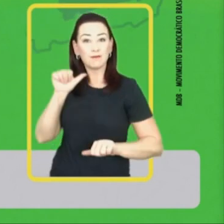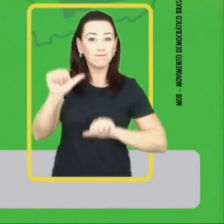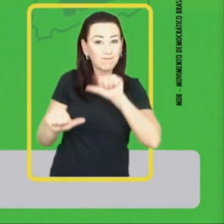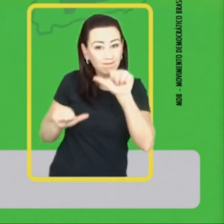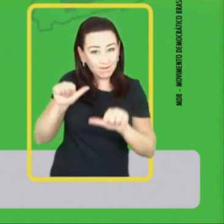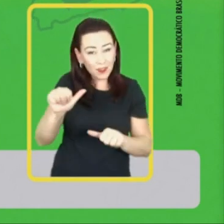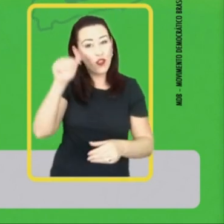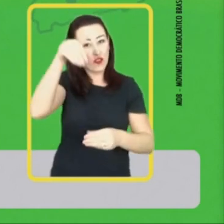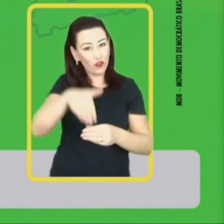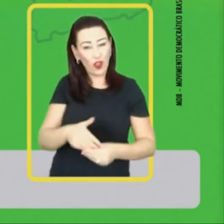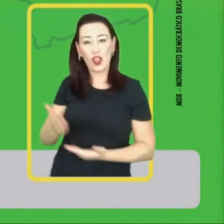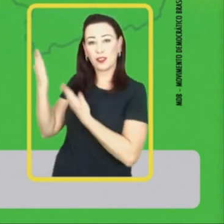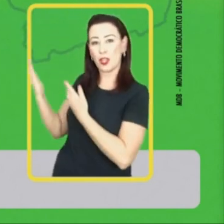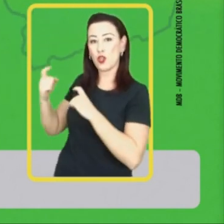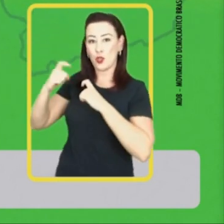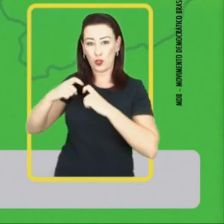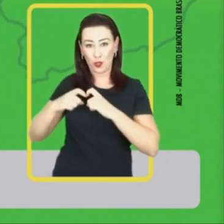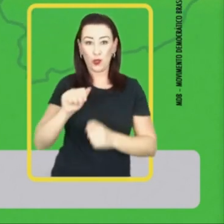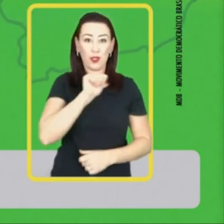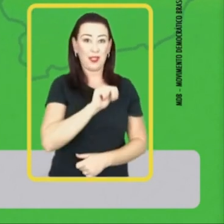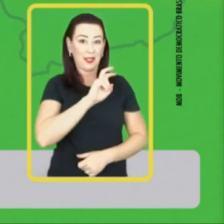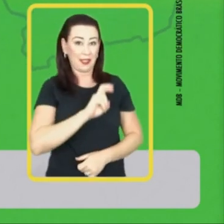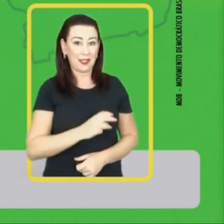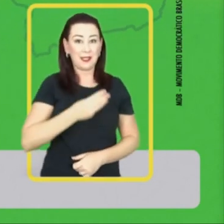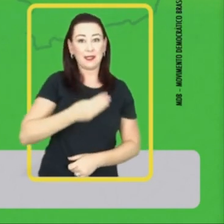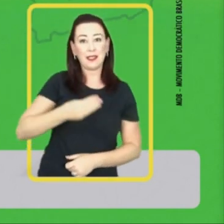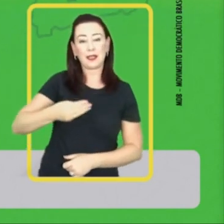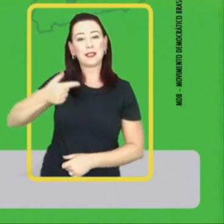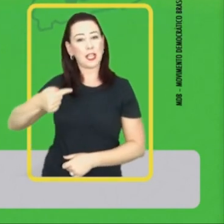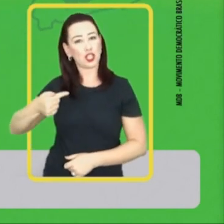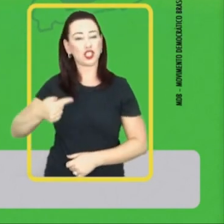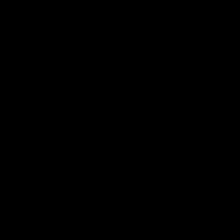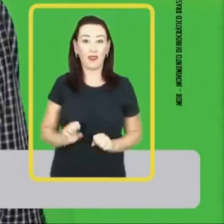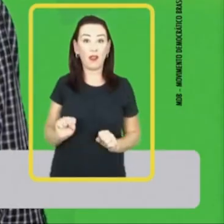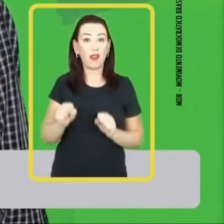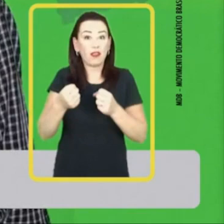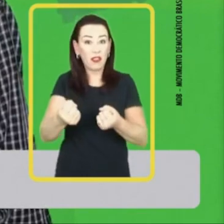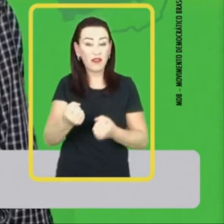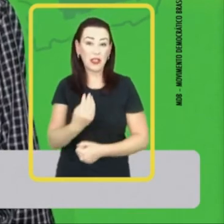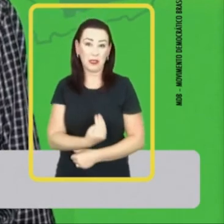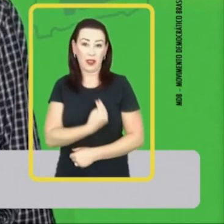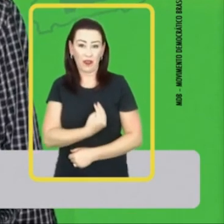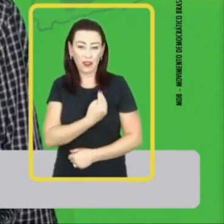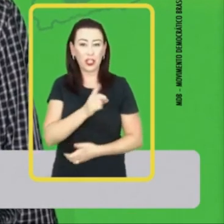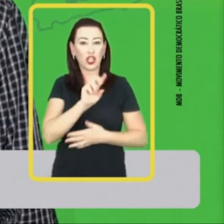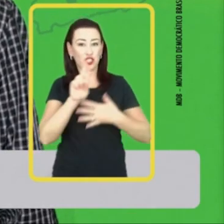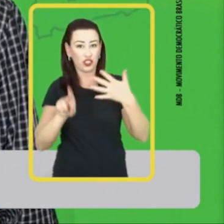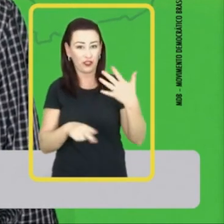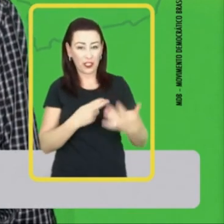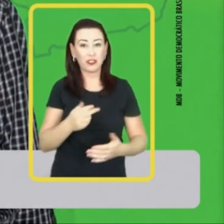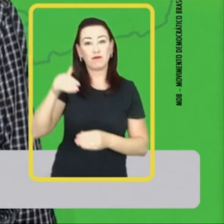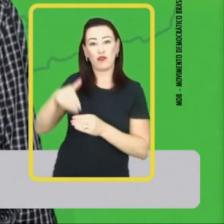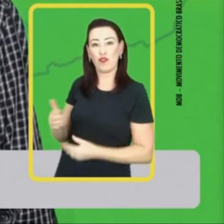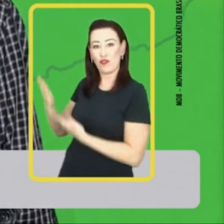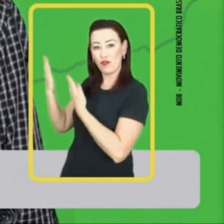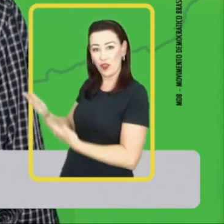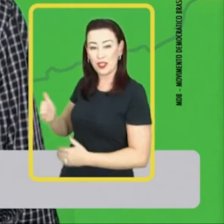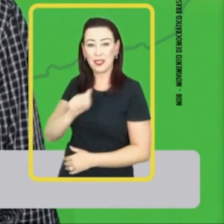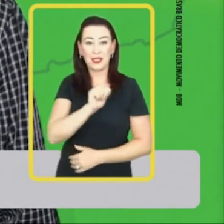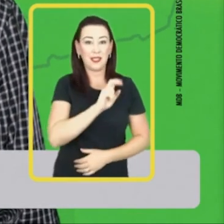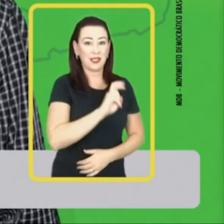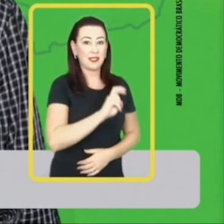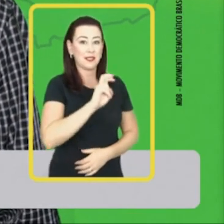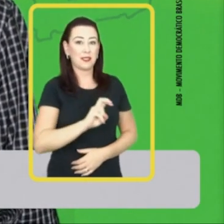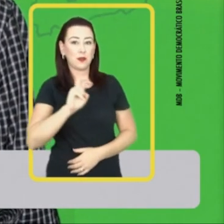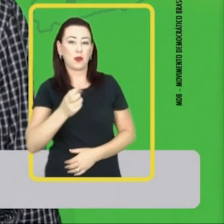reformar e transformar, vote Doutora Leda Freire, 15337. Em defesa da vida e da diversidade, Denis da Saúde,